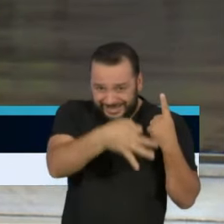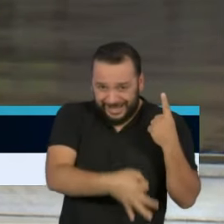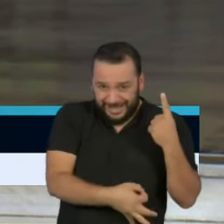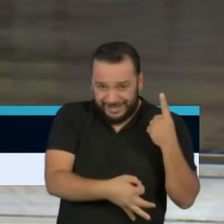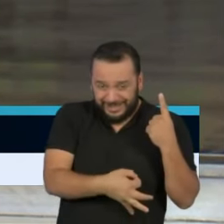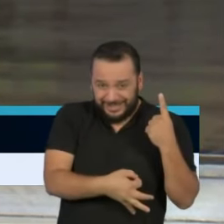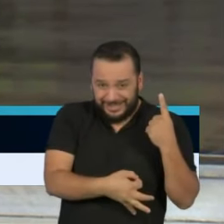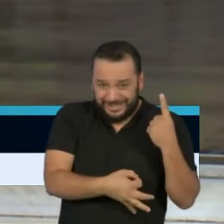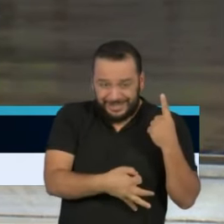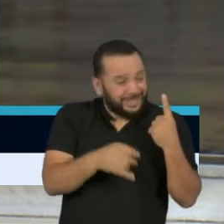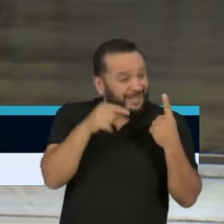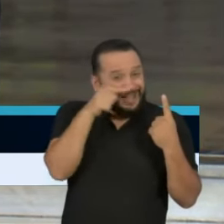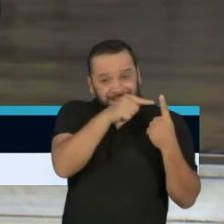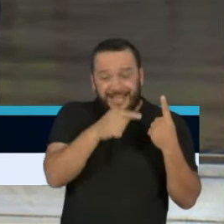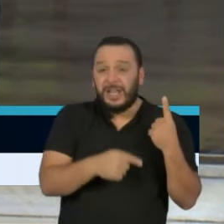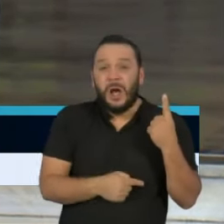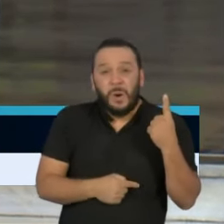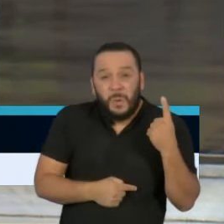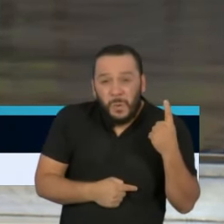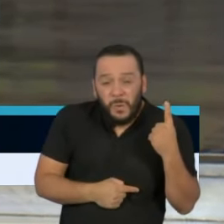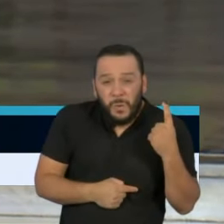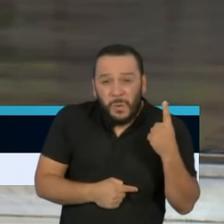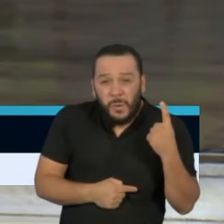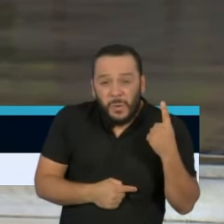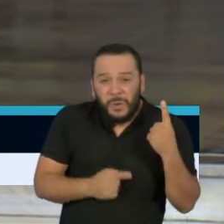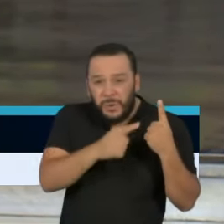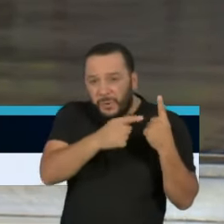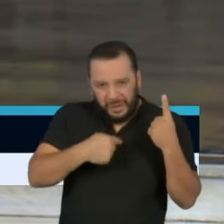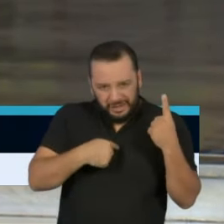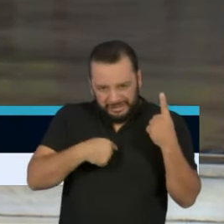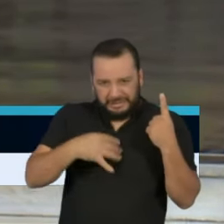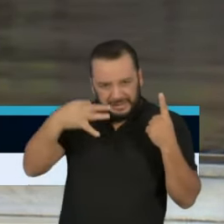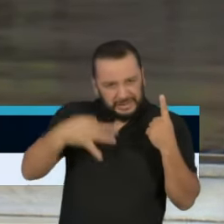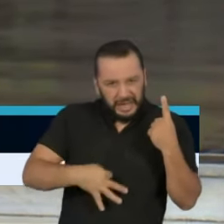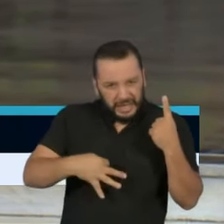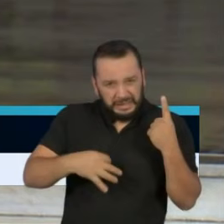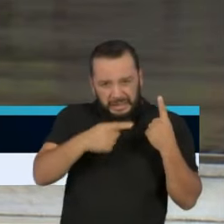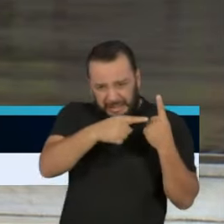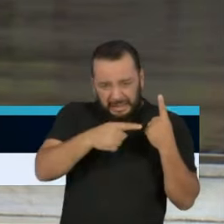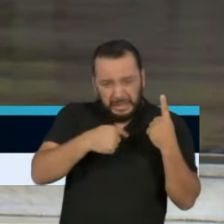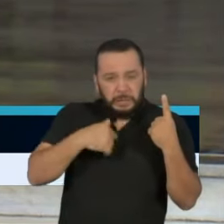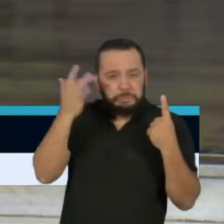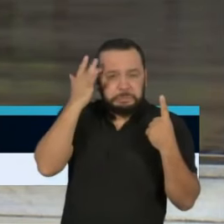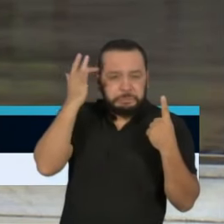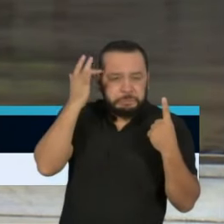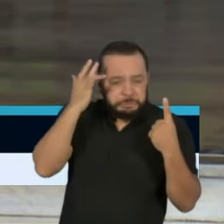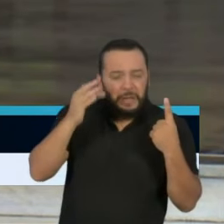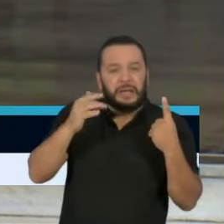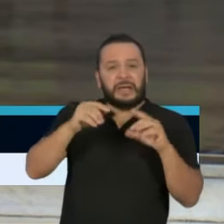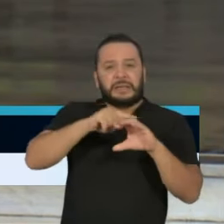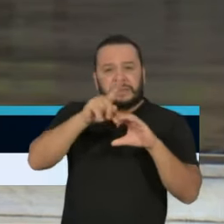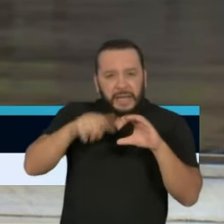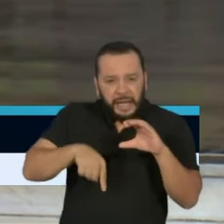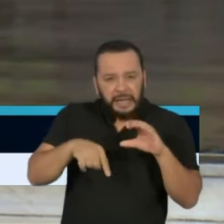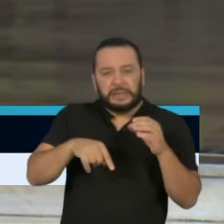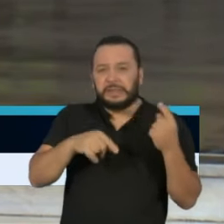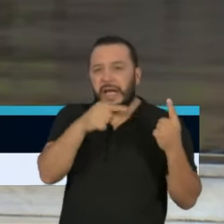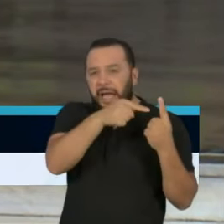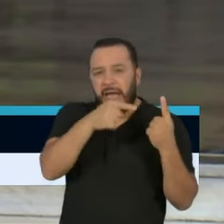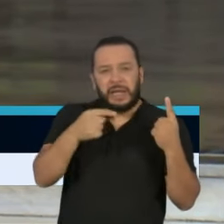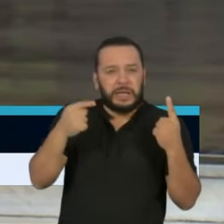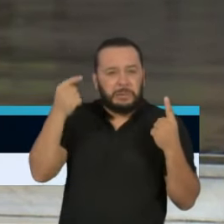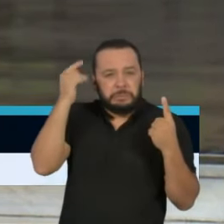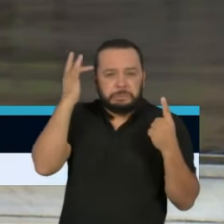É quem detém o poder, a capacidade, a ciência e o conhecimento para